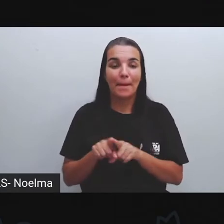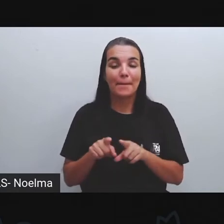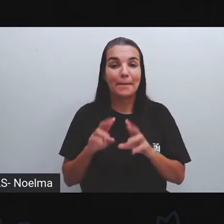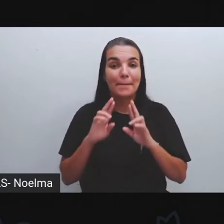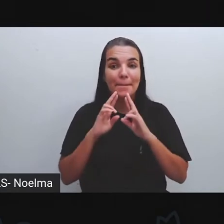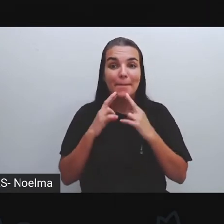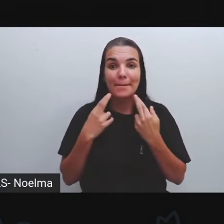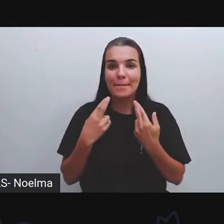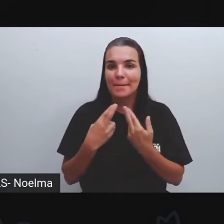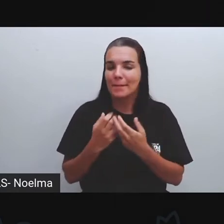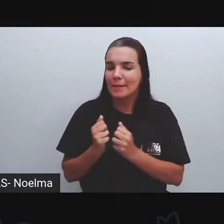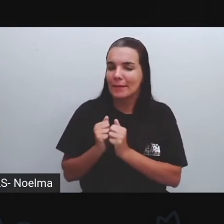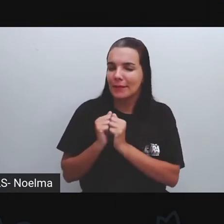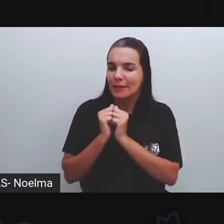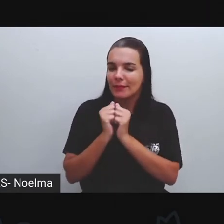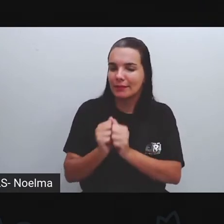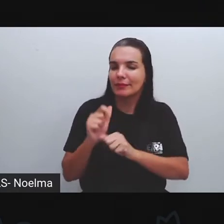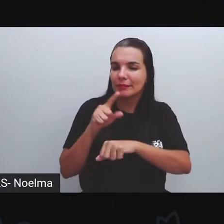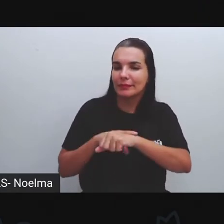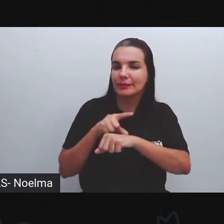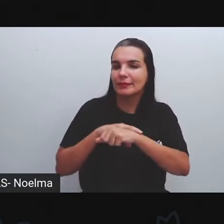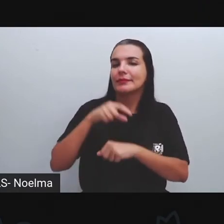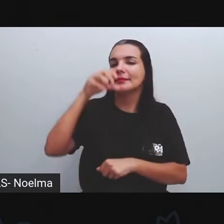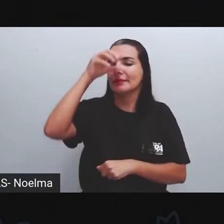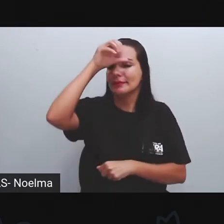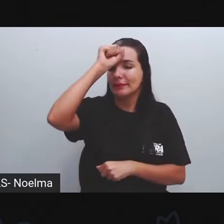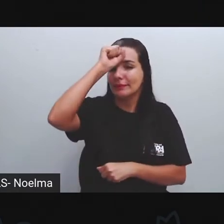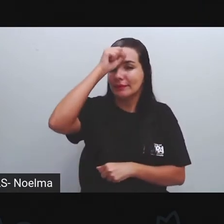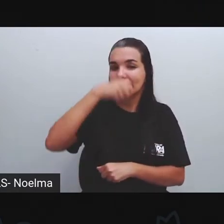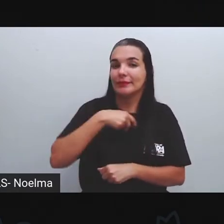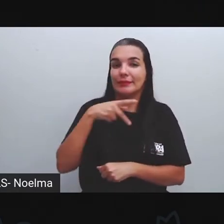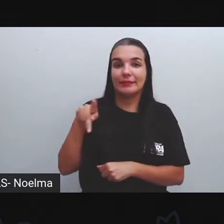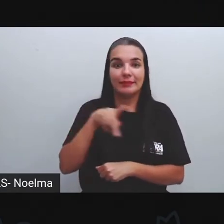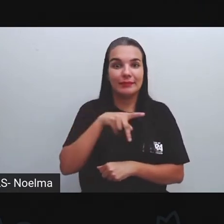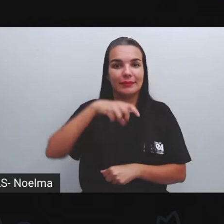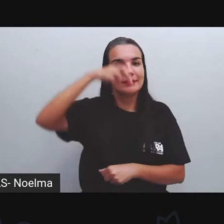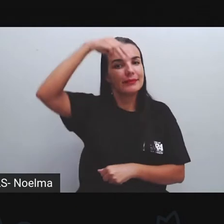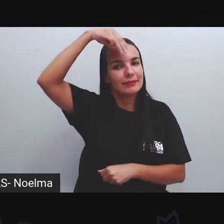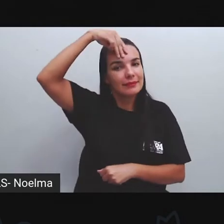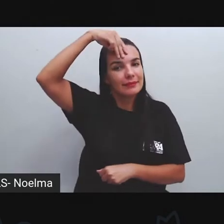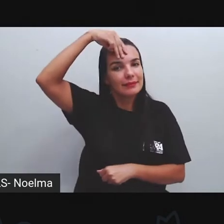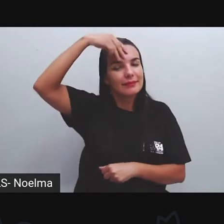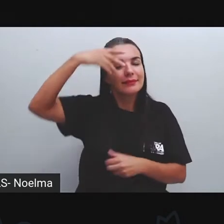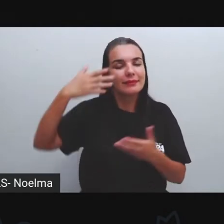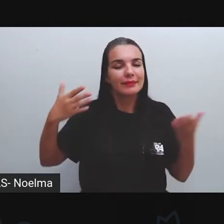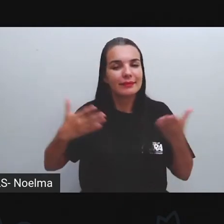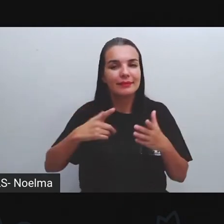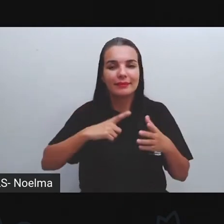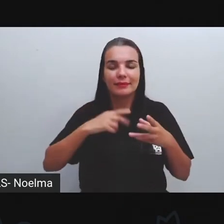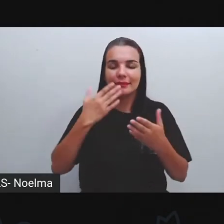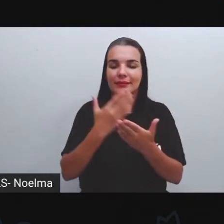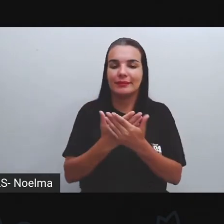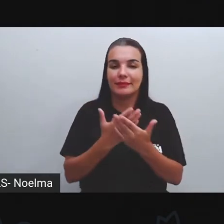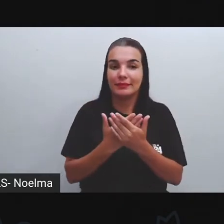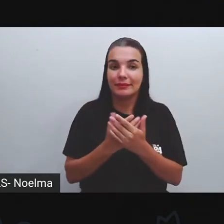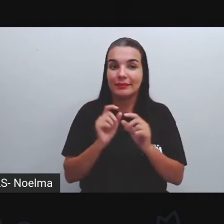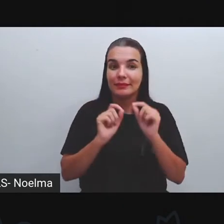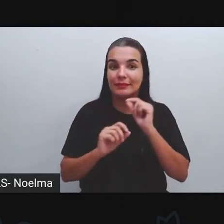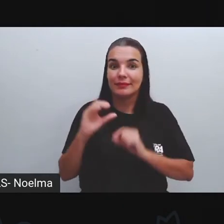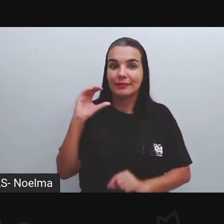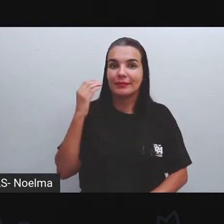aqui reunidos para mais um momento de muito aprendizado. Eu sou a professora Mirti e hoje nós teremos aula de